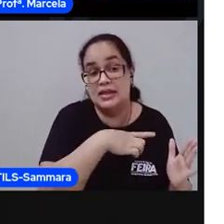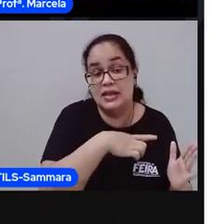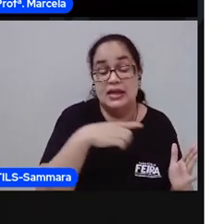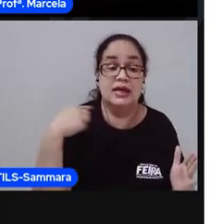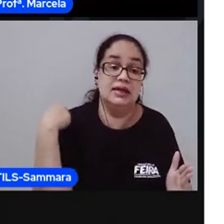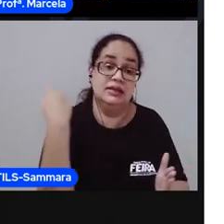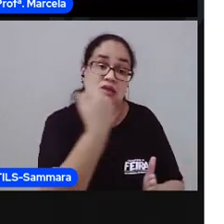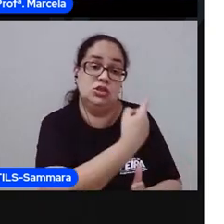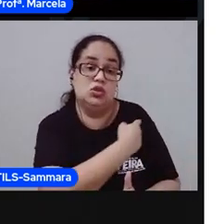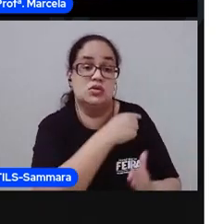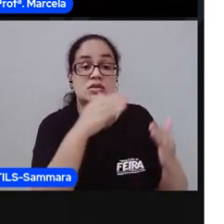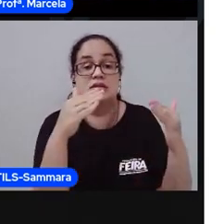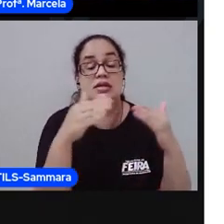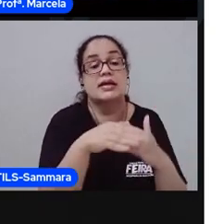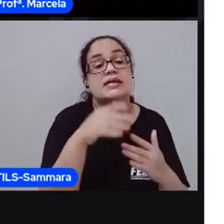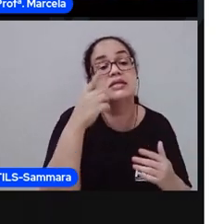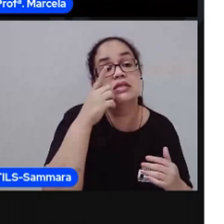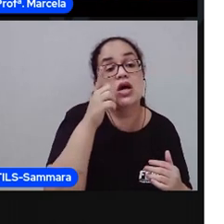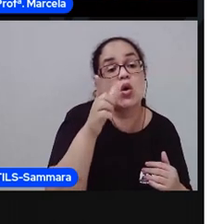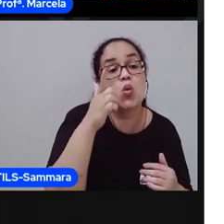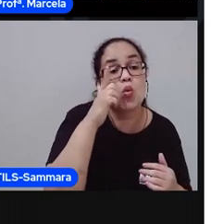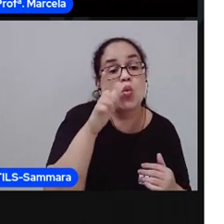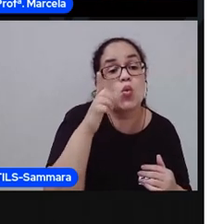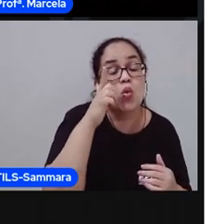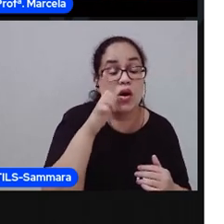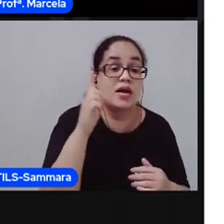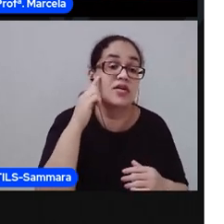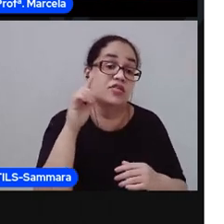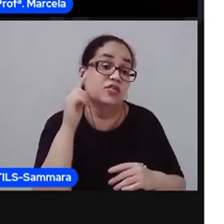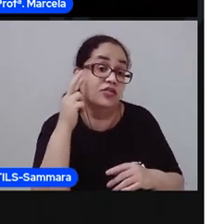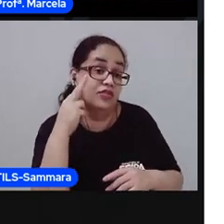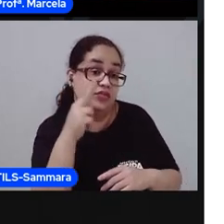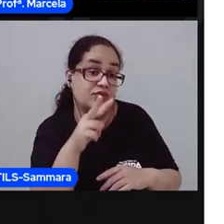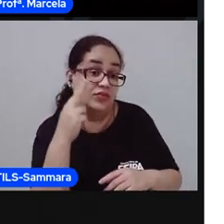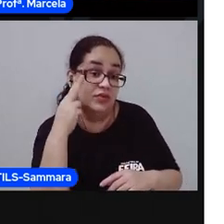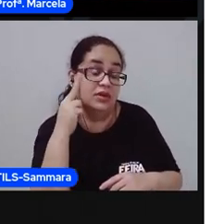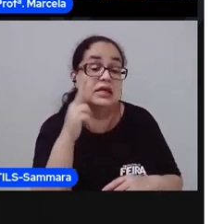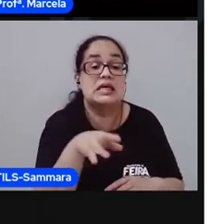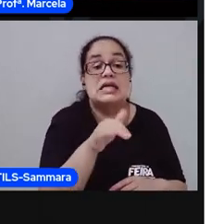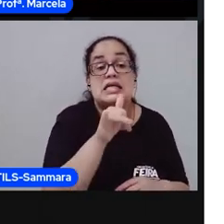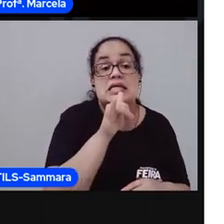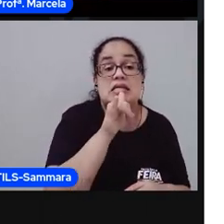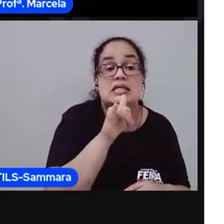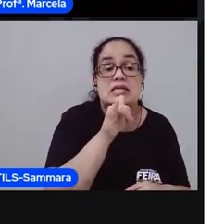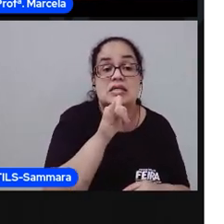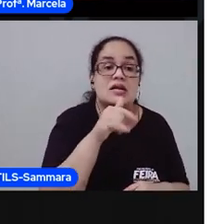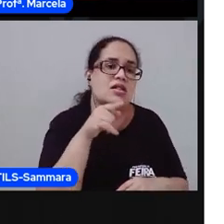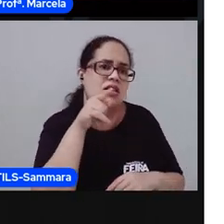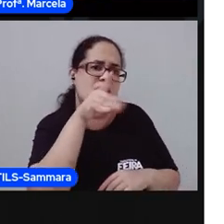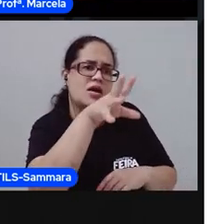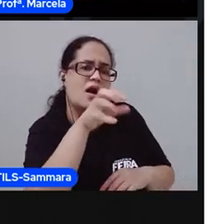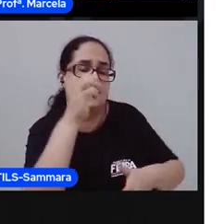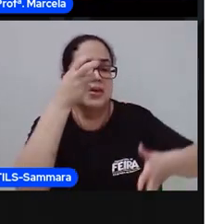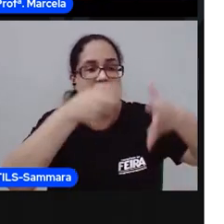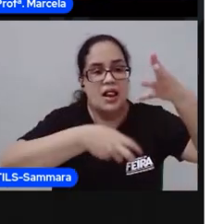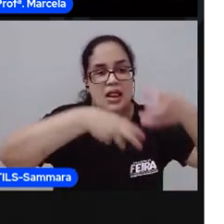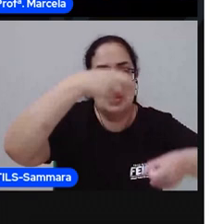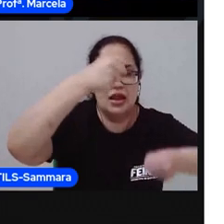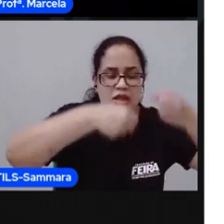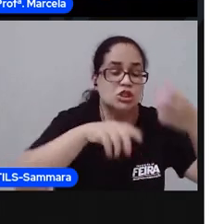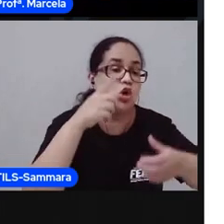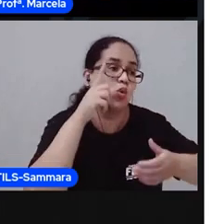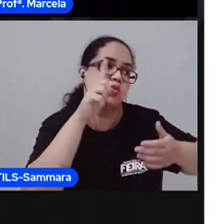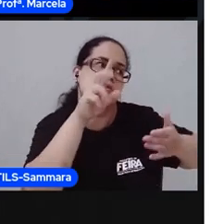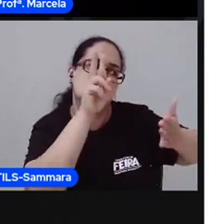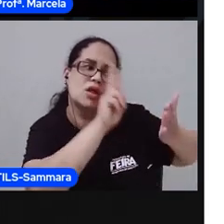A gente consegue identificar, por exemplo, quando a mamãe fala, vai lá pegar o leite. Aí você consegue ler o